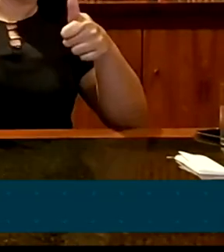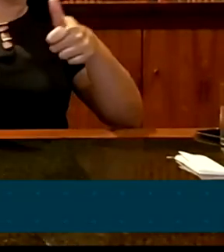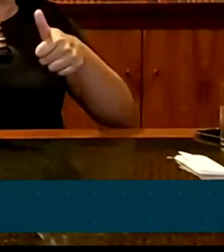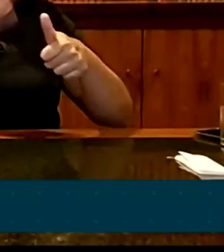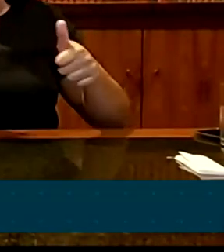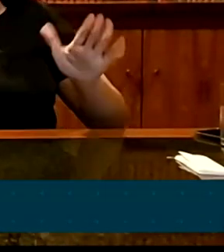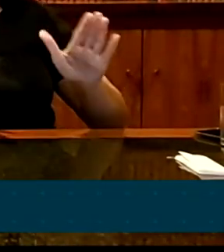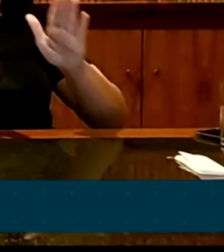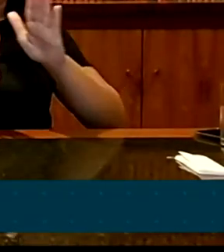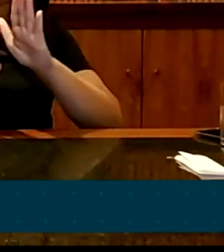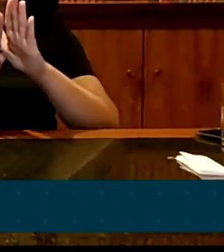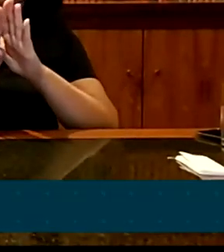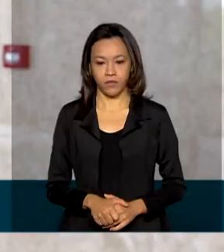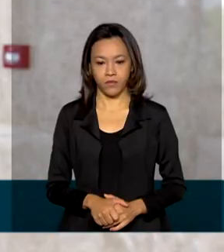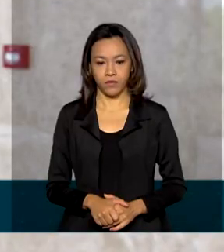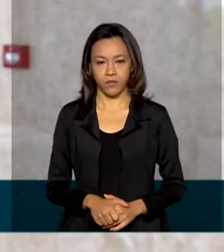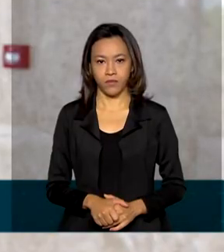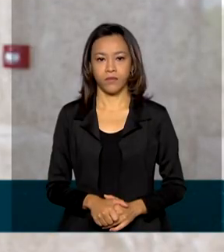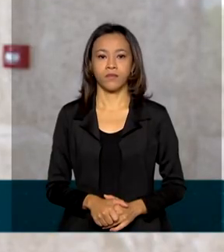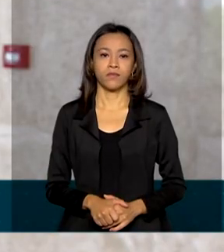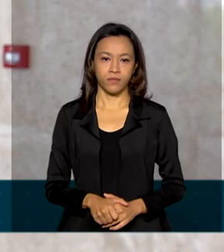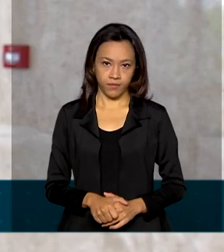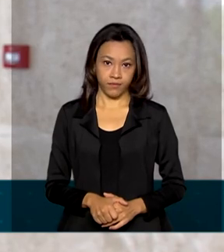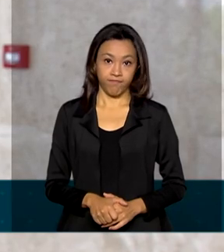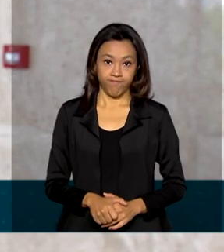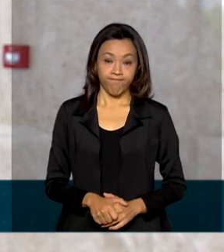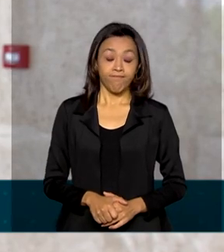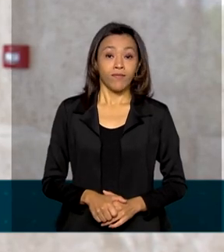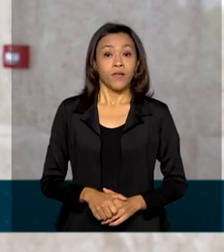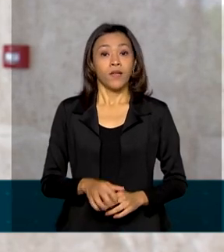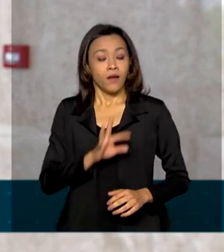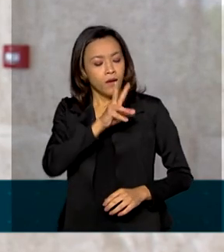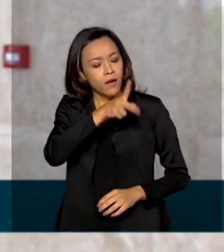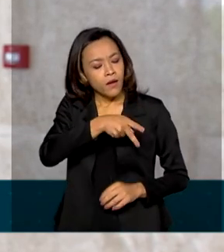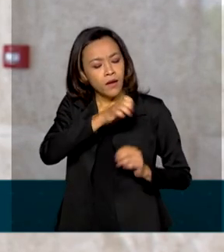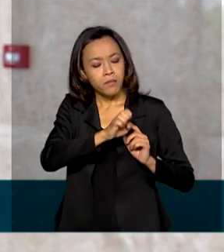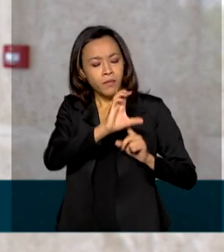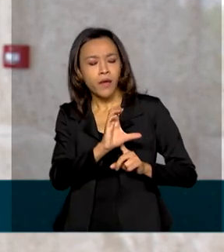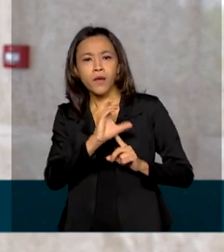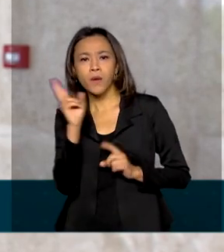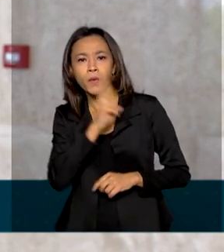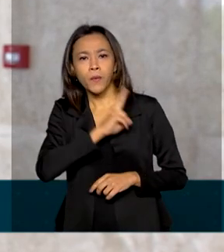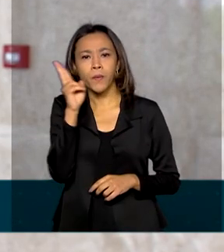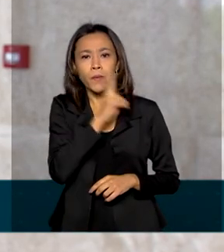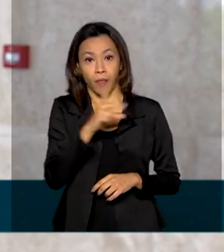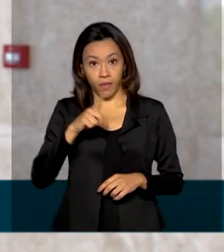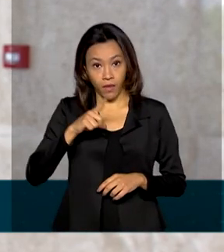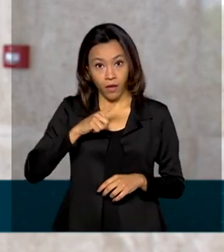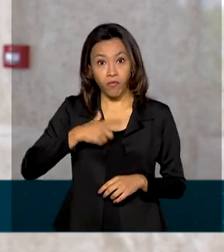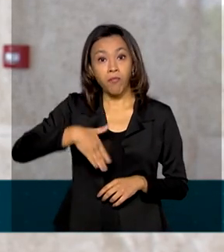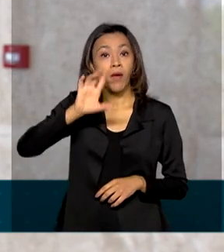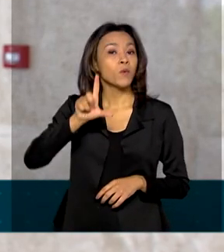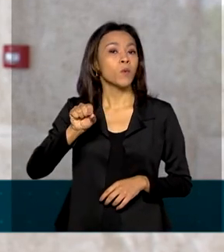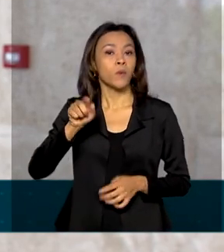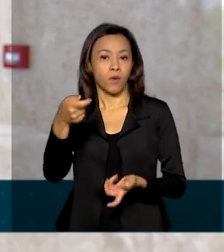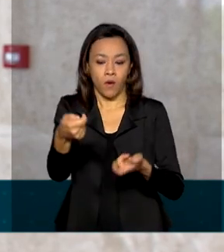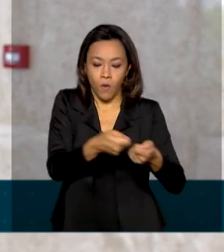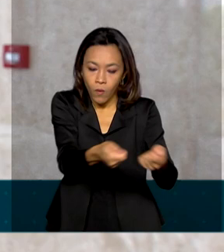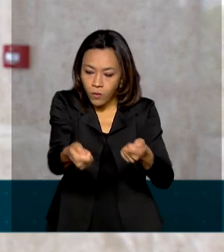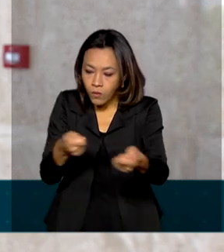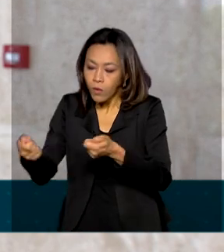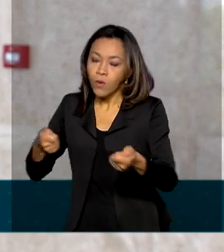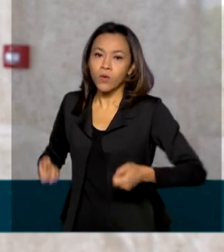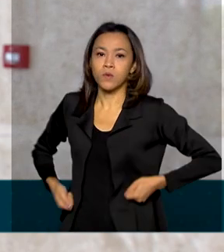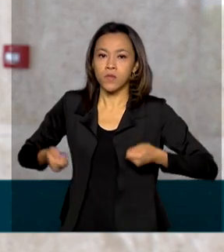está dando certo e que vai dar certo. Olha, e a PEC emergencial também impôs mais controle sobre os gastos públicos. E essas